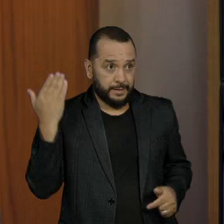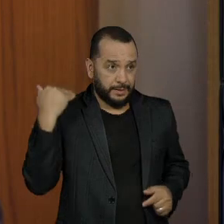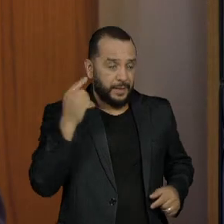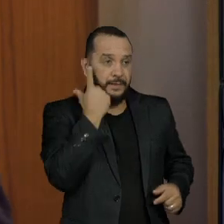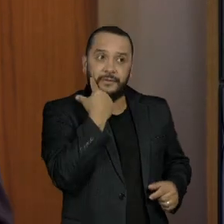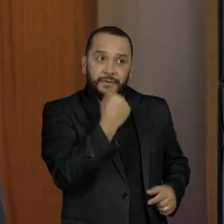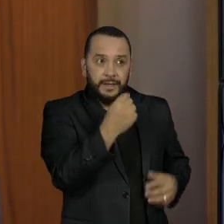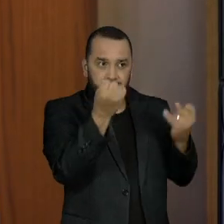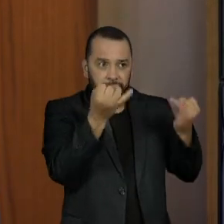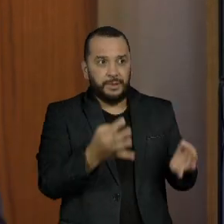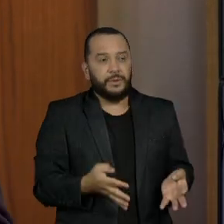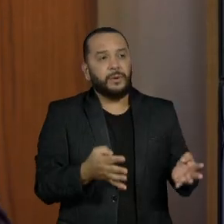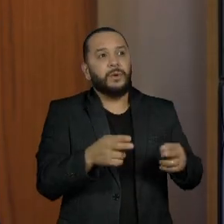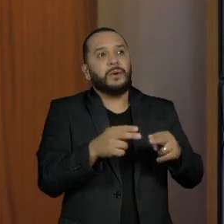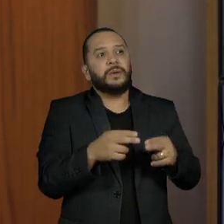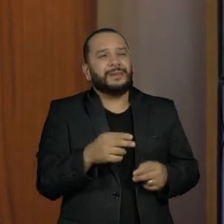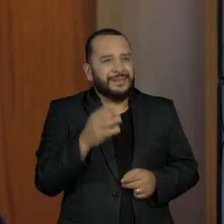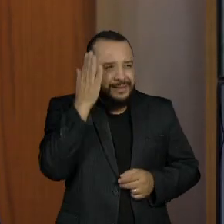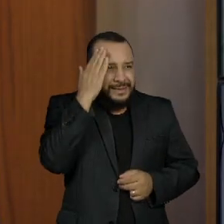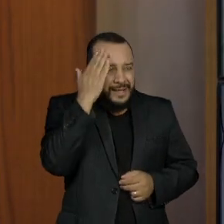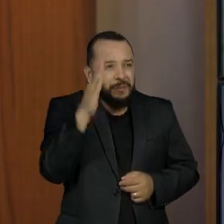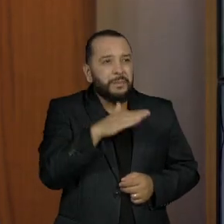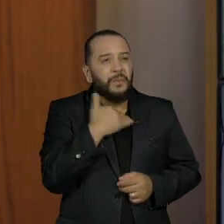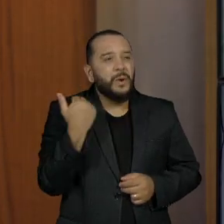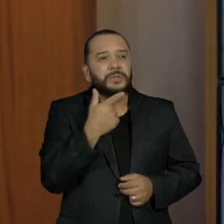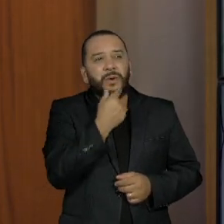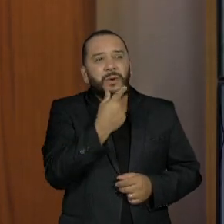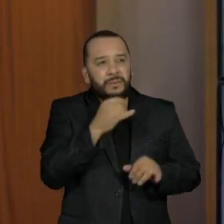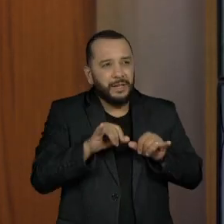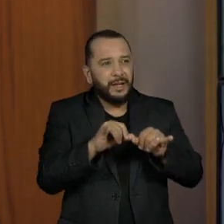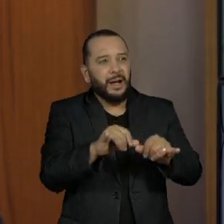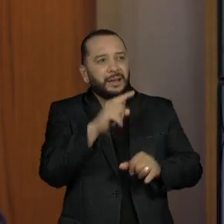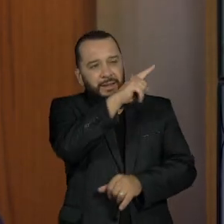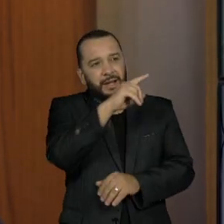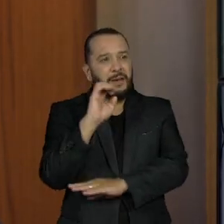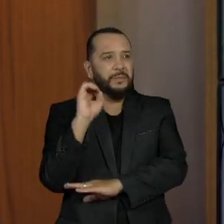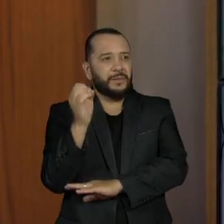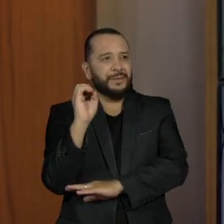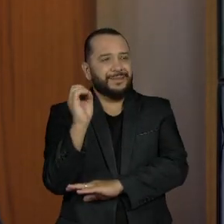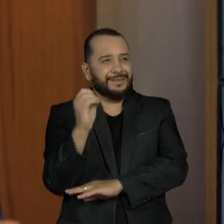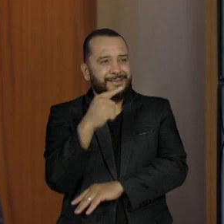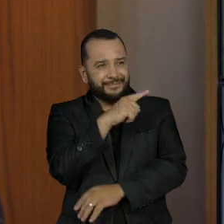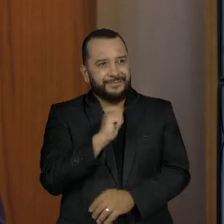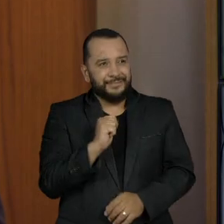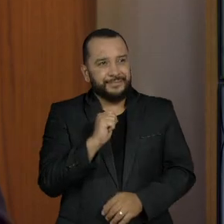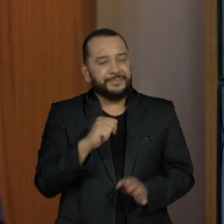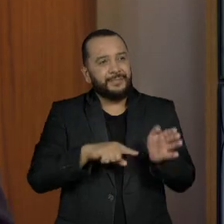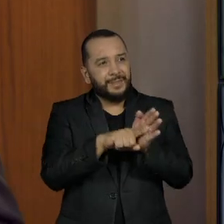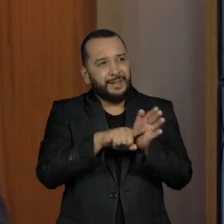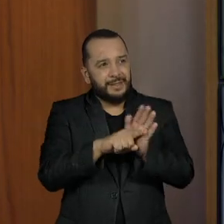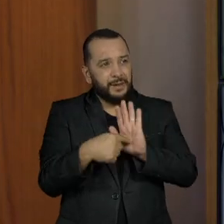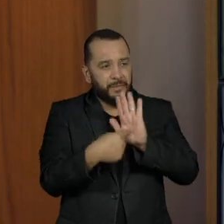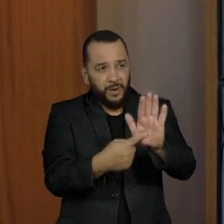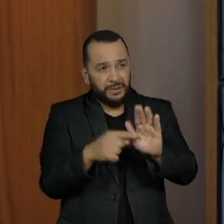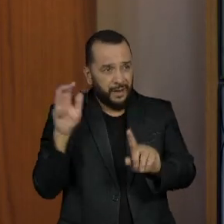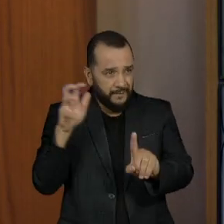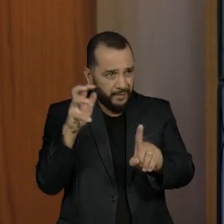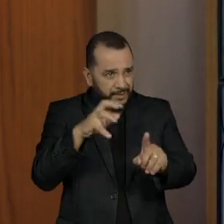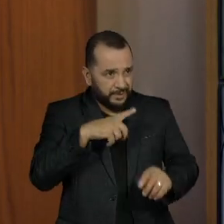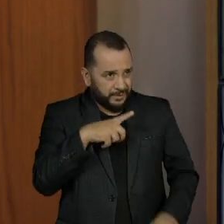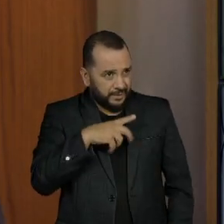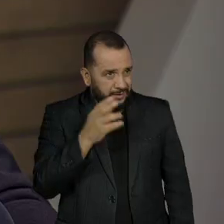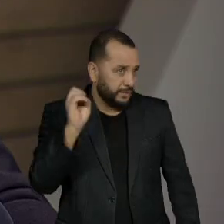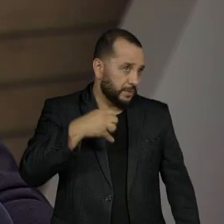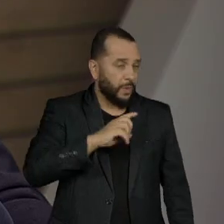aqui para o efeito da morte daquele rapaz no supermercado e foi lá em Porto Alegre, né? As pesquisas já mostram algum efeito disso na sua